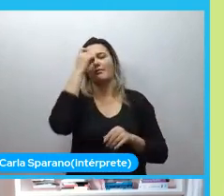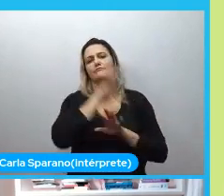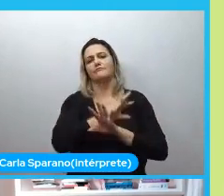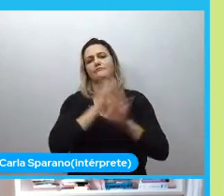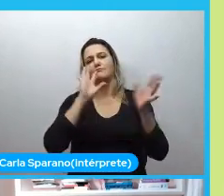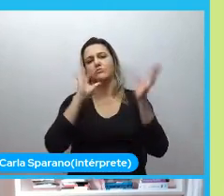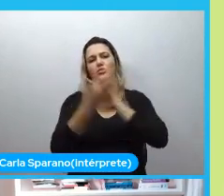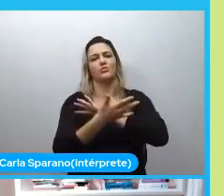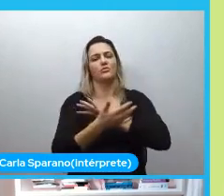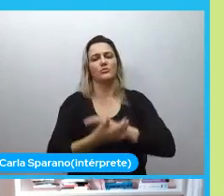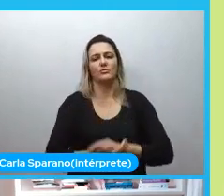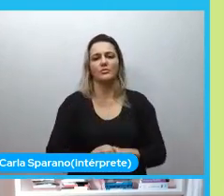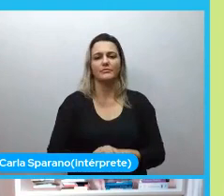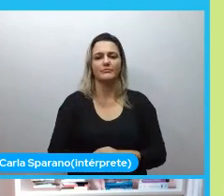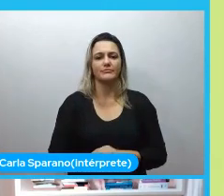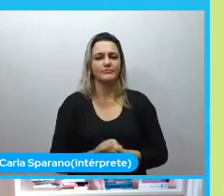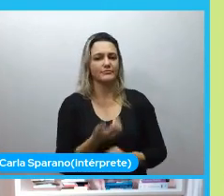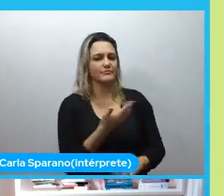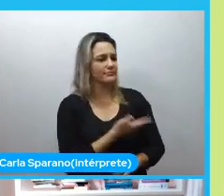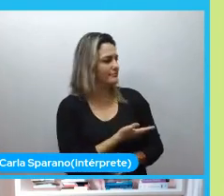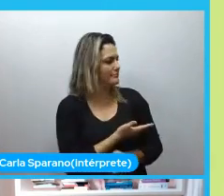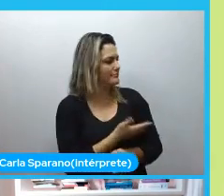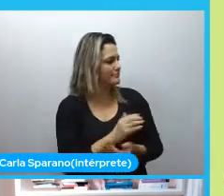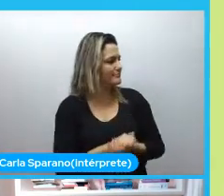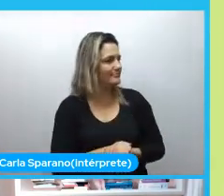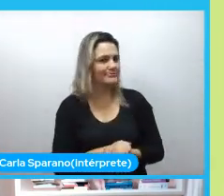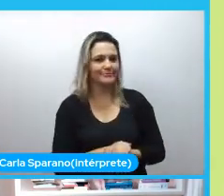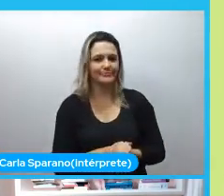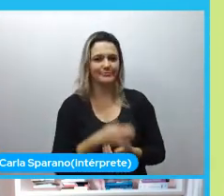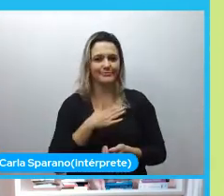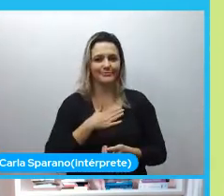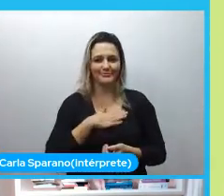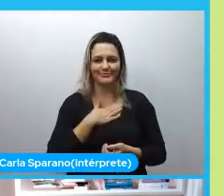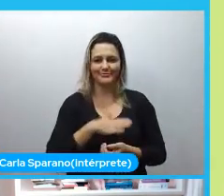Eu vou dar uma olhadinha aqui na hora. Tudo tranquilo.